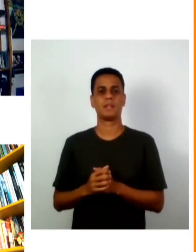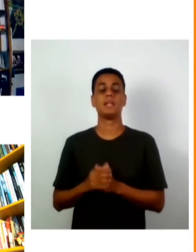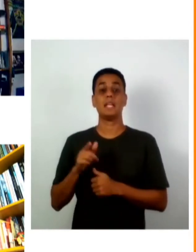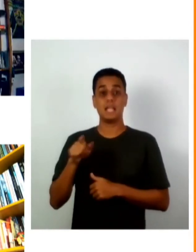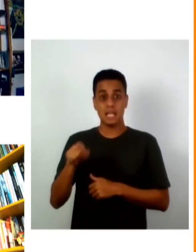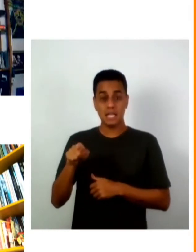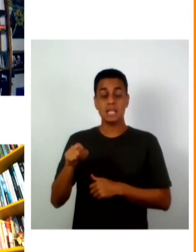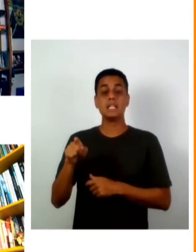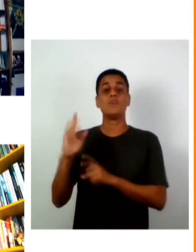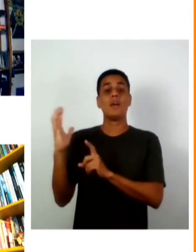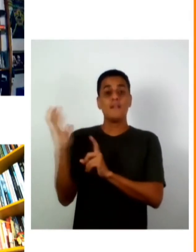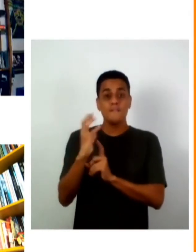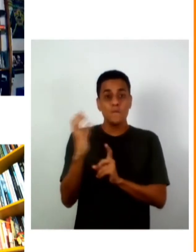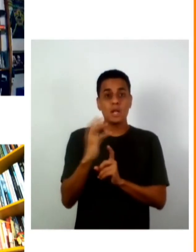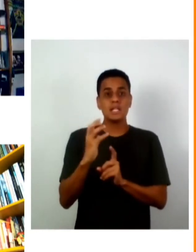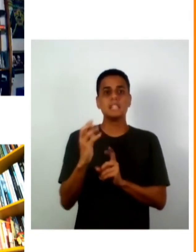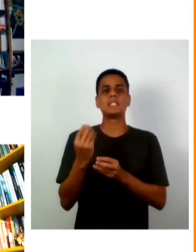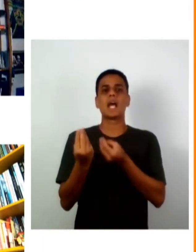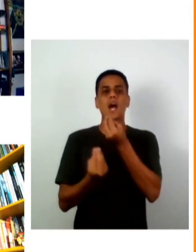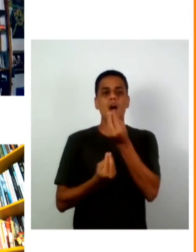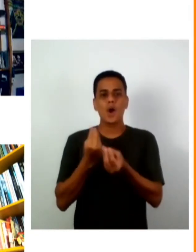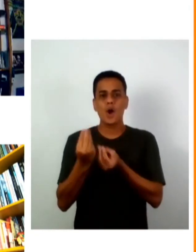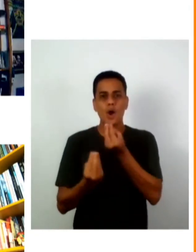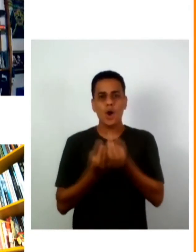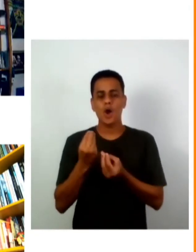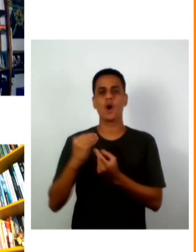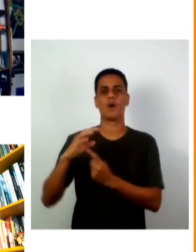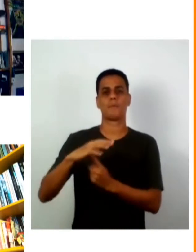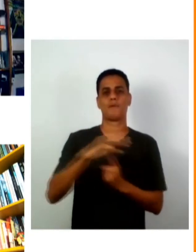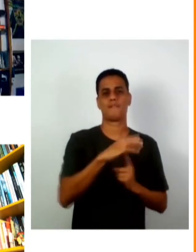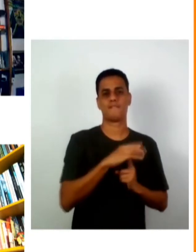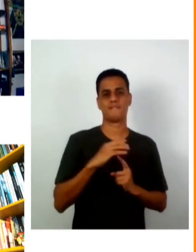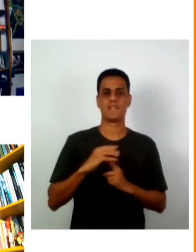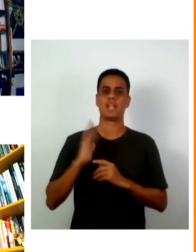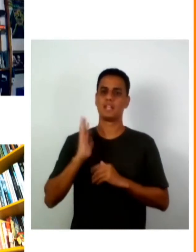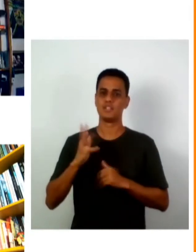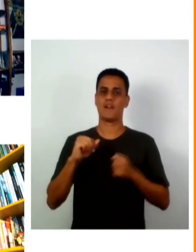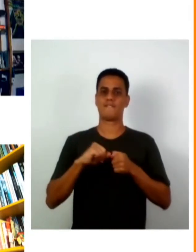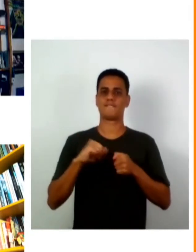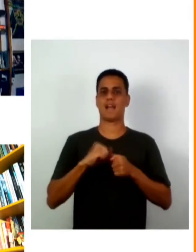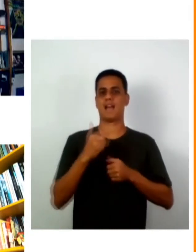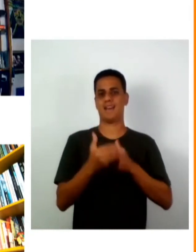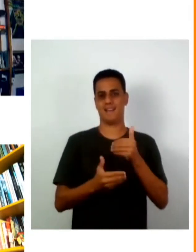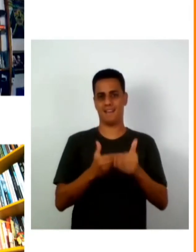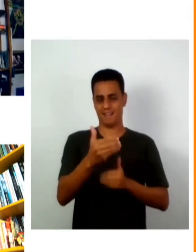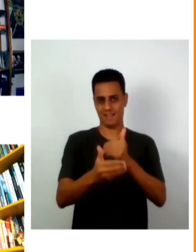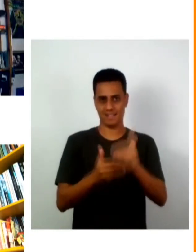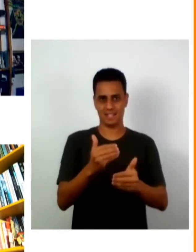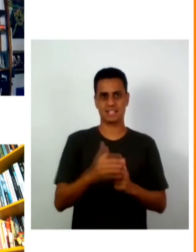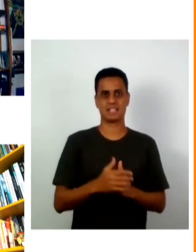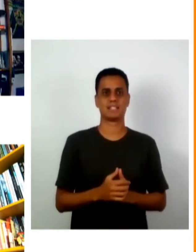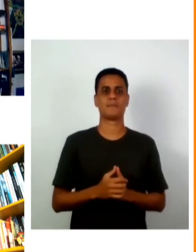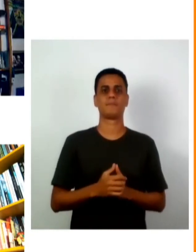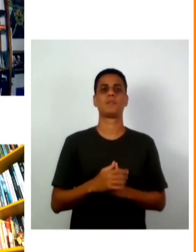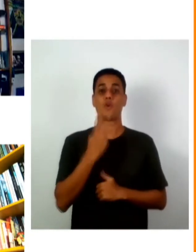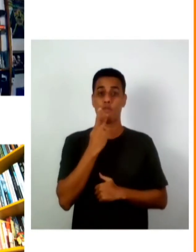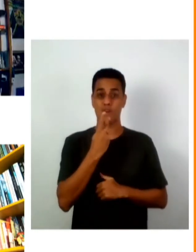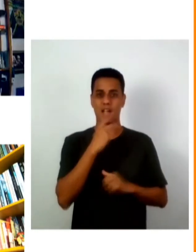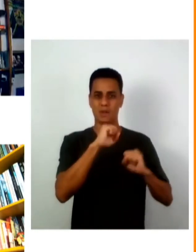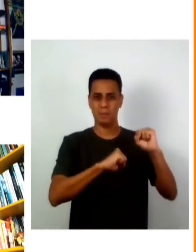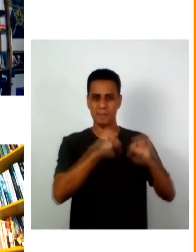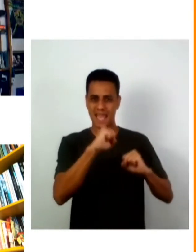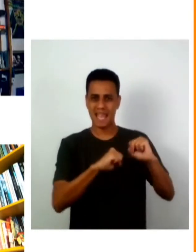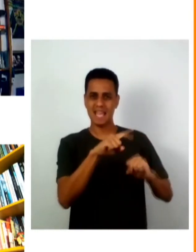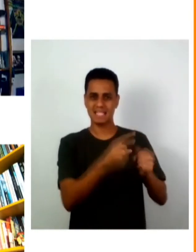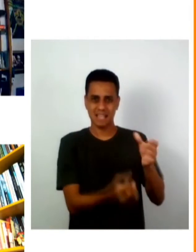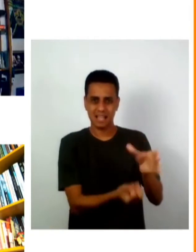que na forma como a Feira Preta vem fazendo né quando eu digo dos empreendedores eu digo de uma forma ampla e